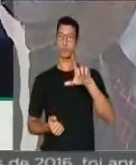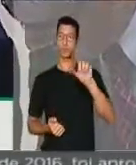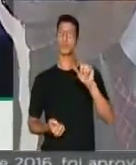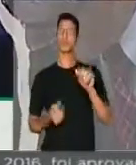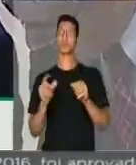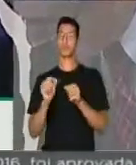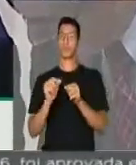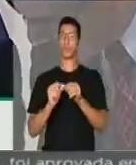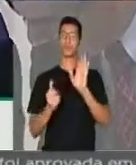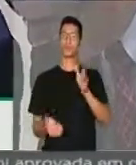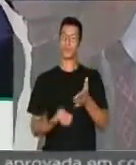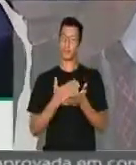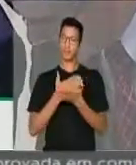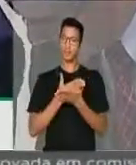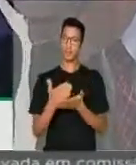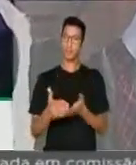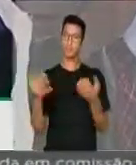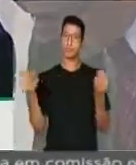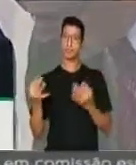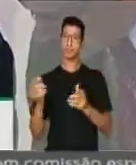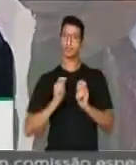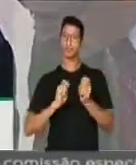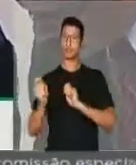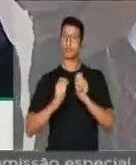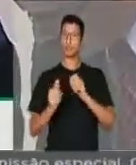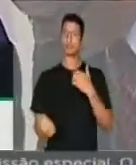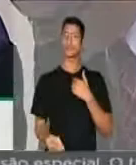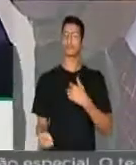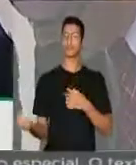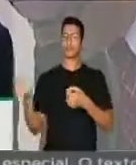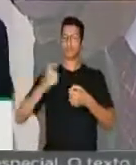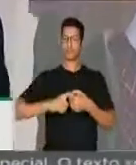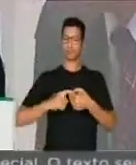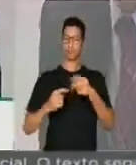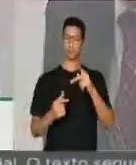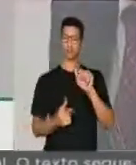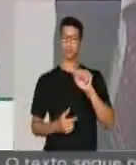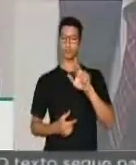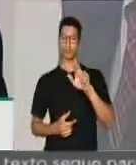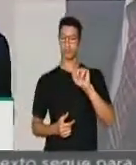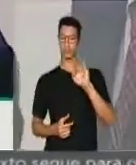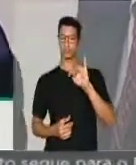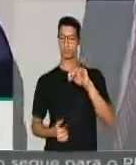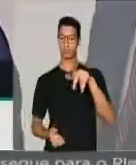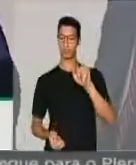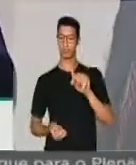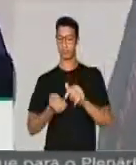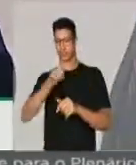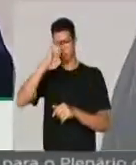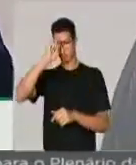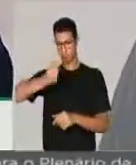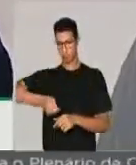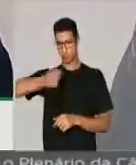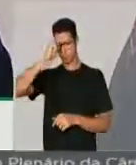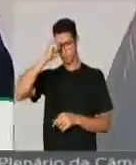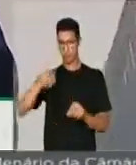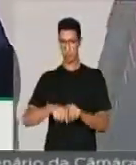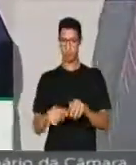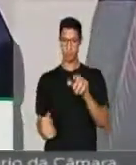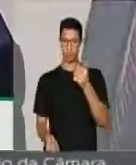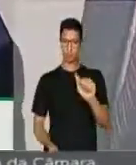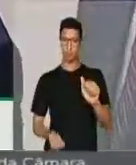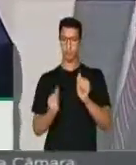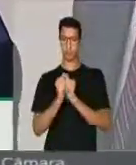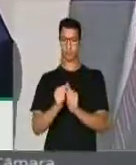que está fazendo já o início de uma excelente administração. Voltei a Paratinga dia 25, fui a sessão solene na Câmara de Vereadores, junto